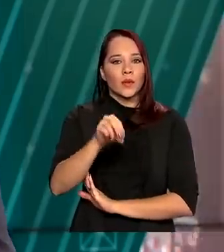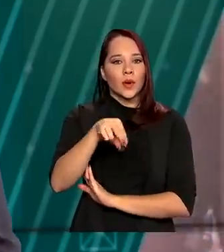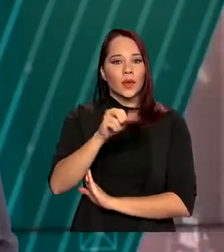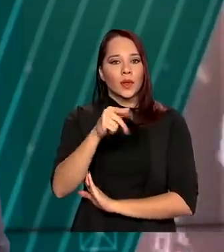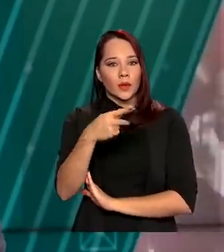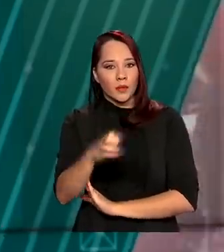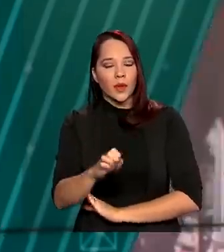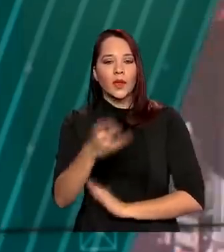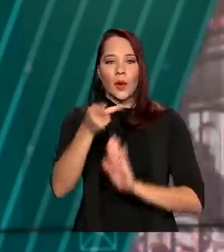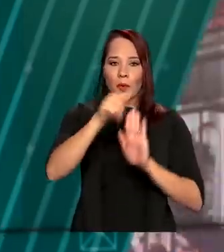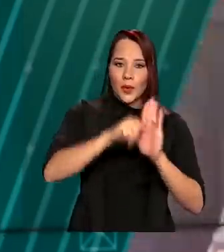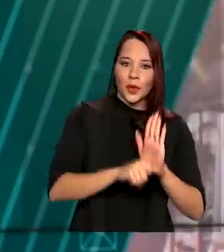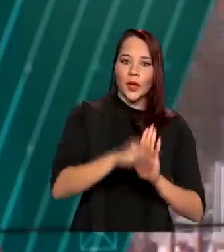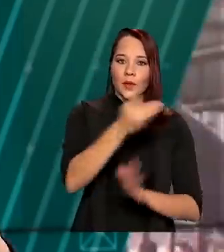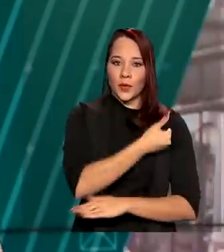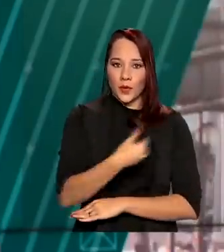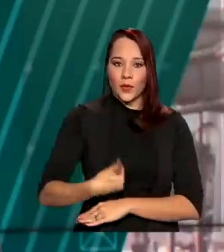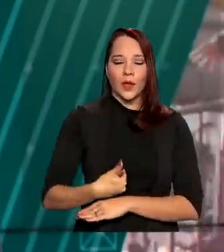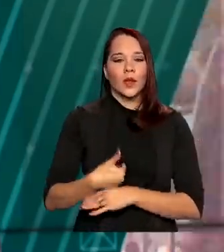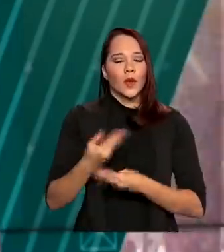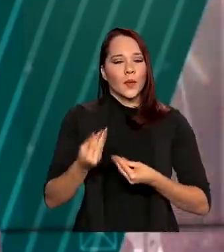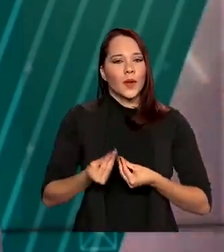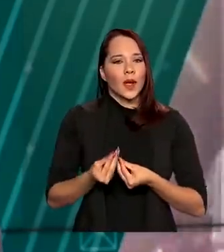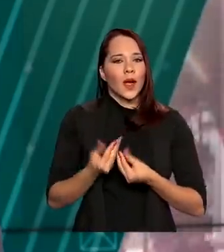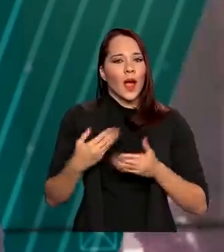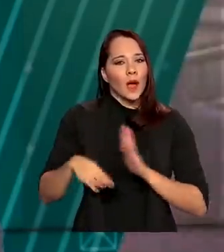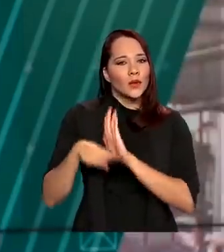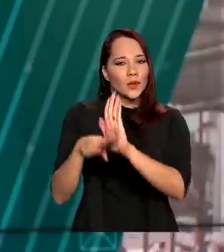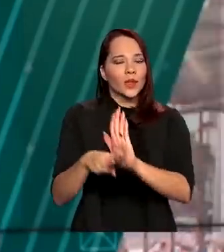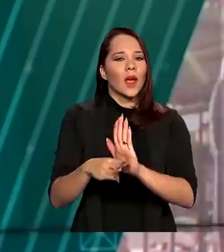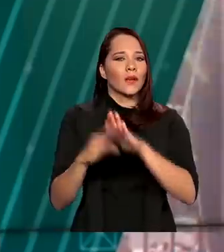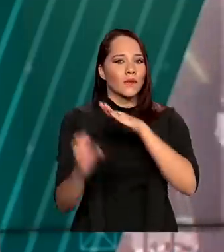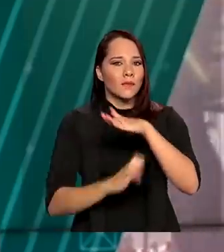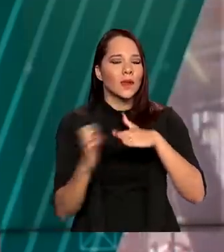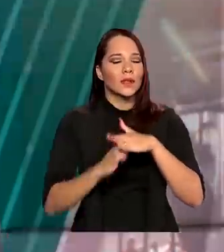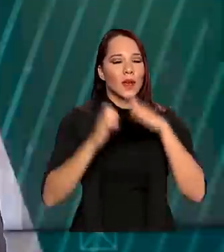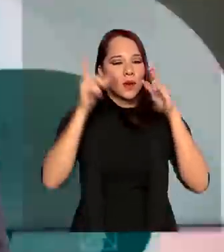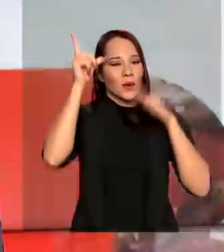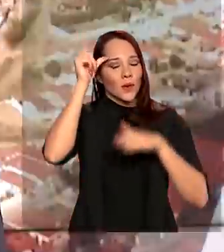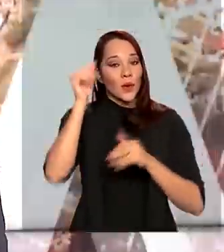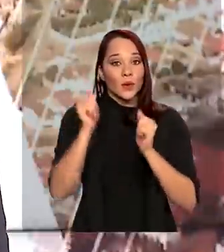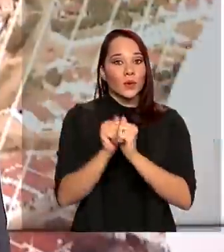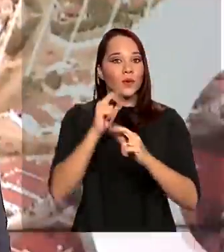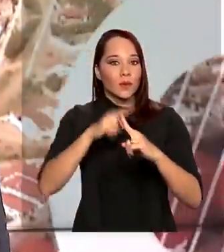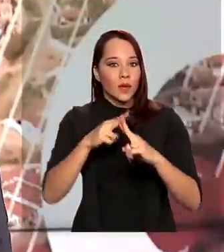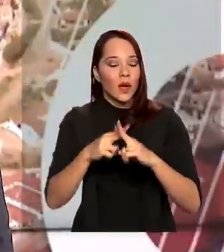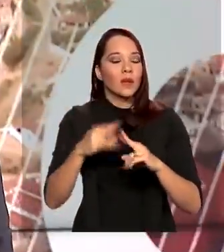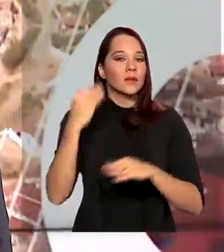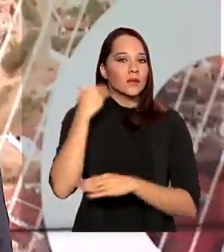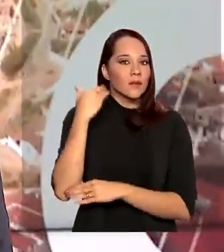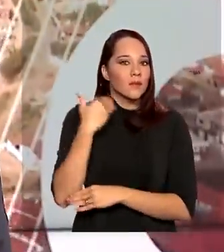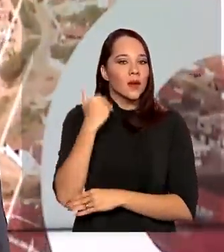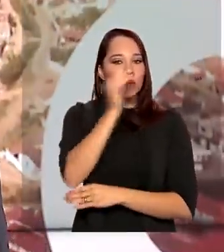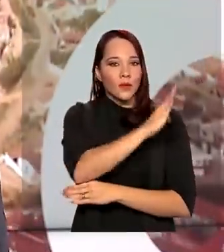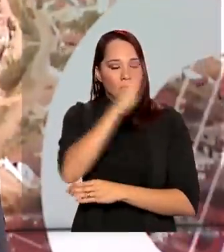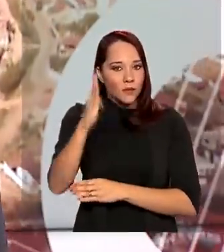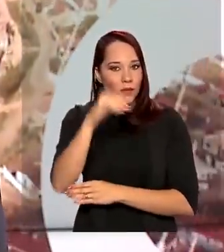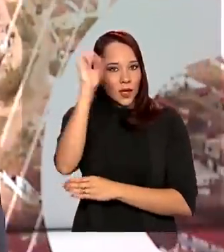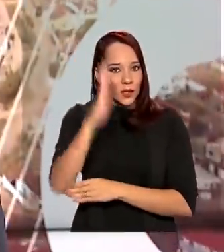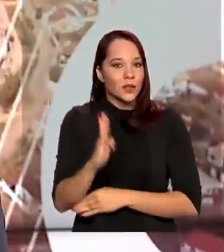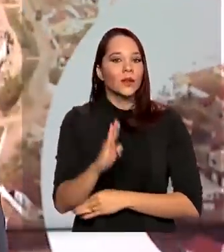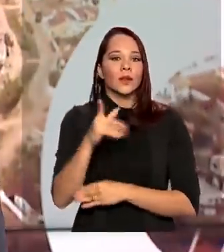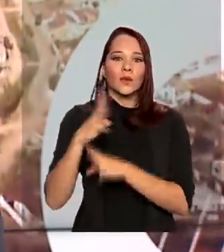o programa do governo federal para dar um fôlego aos empresários. Juntos, Caixa Econômica e Banco do Brasil somam quase